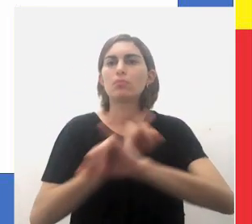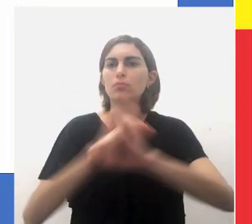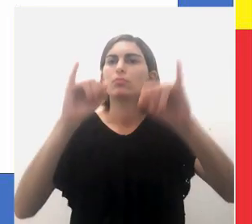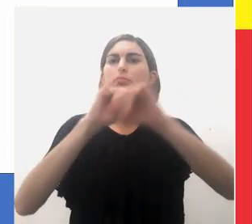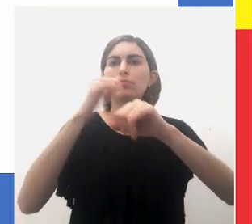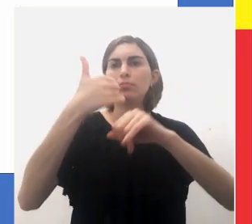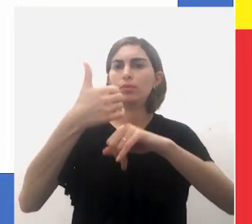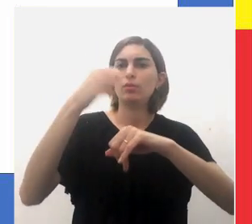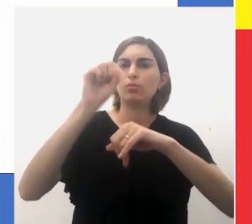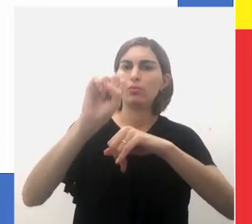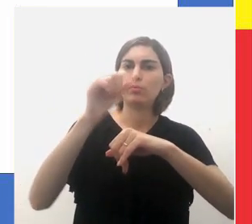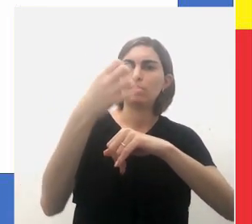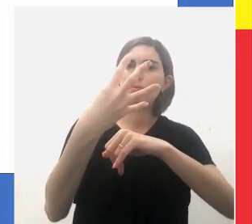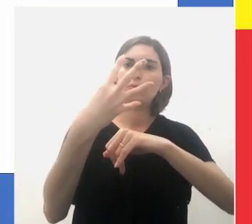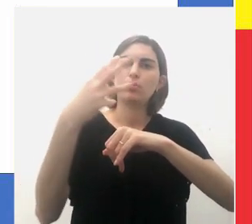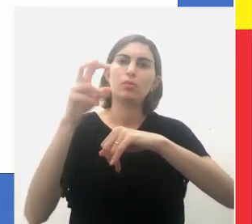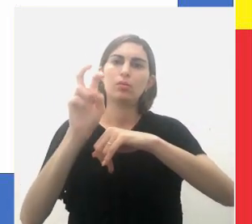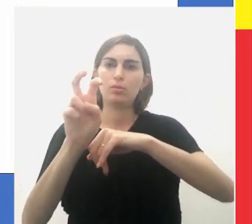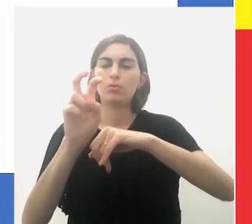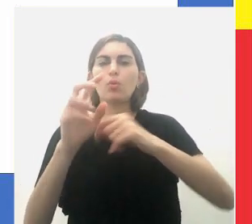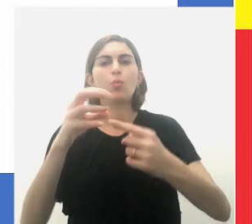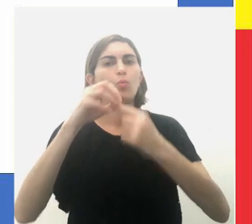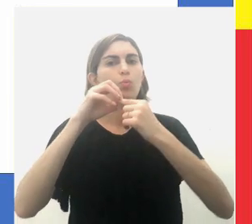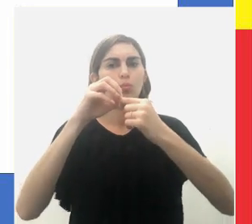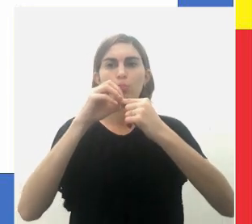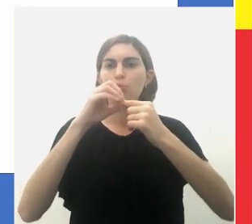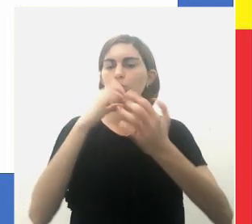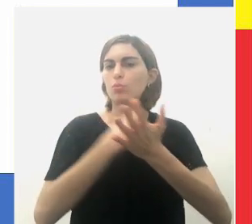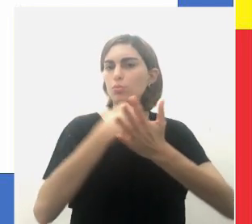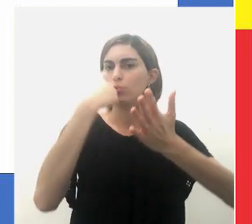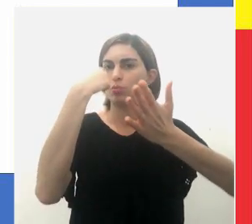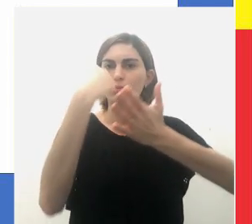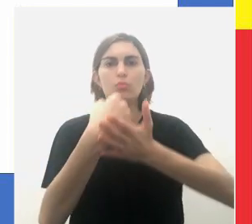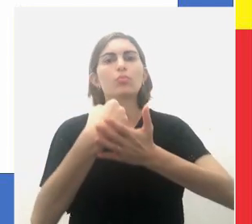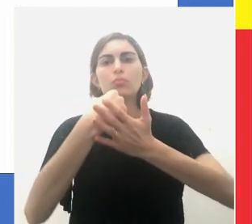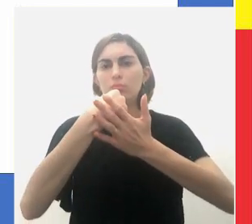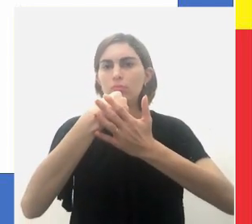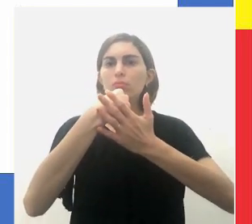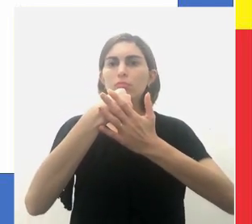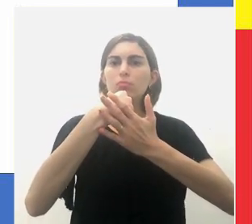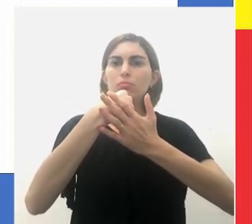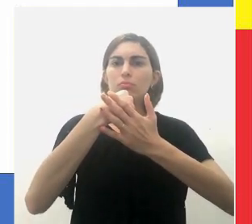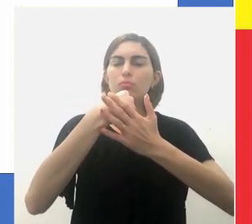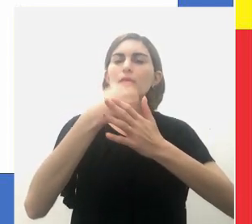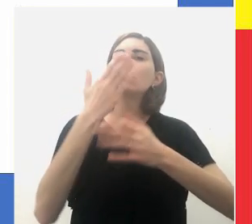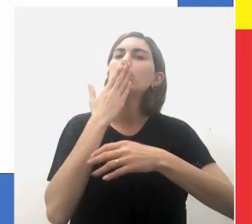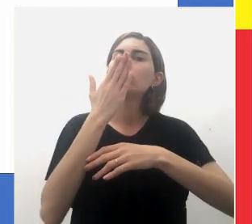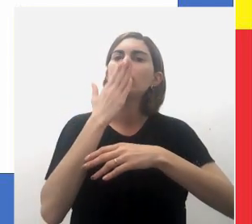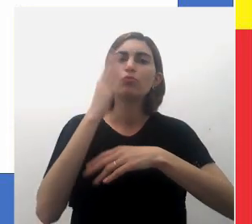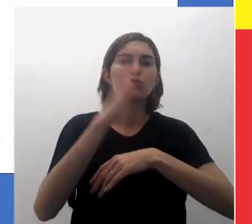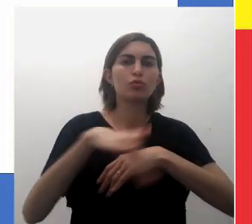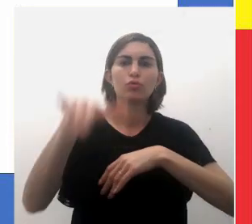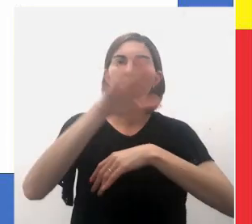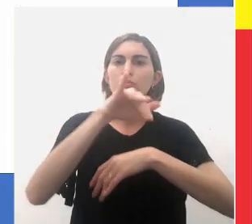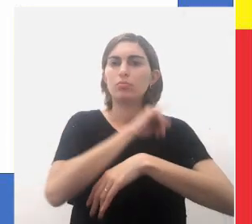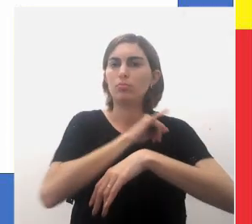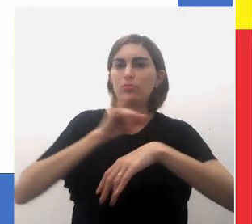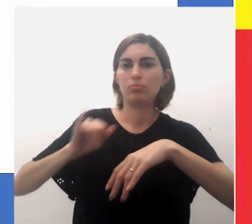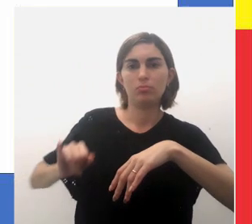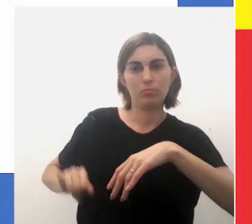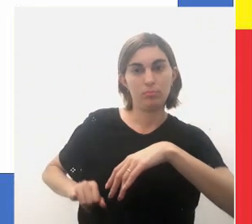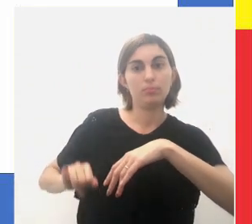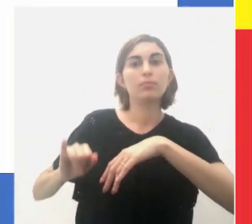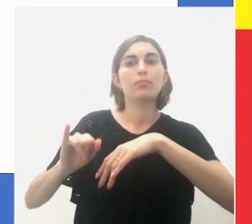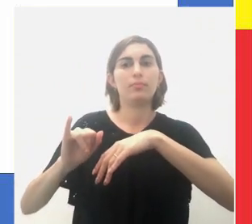proclamado em 1845, é um único documento. indigenista geral do império.